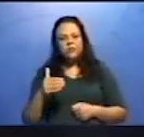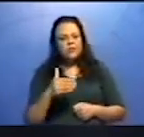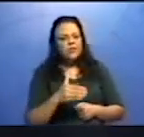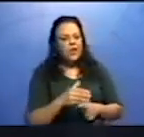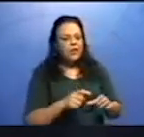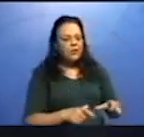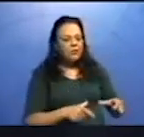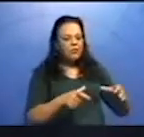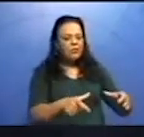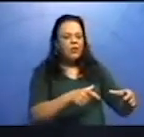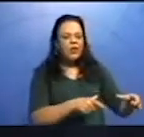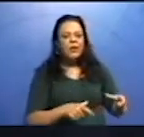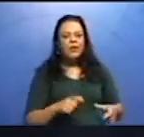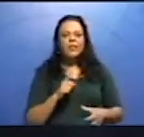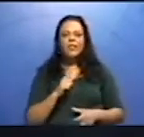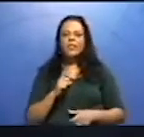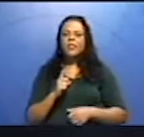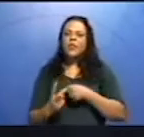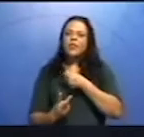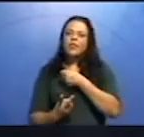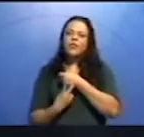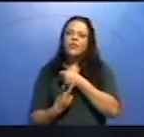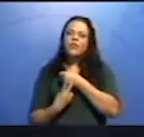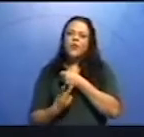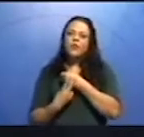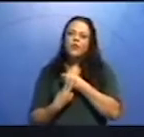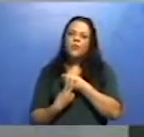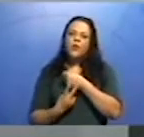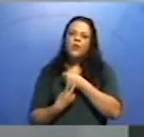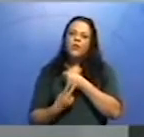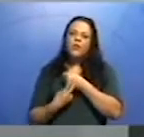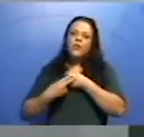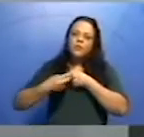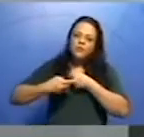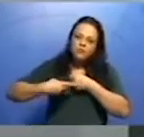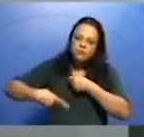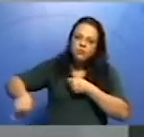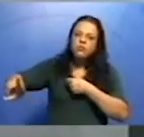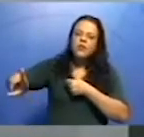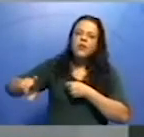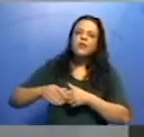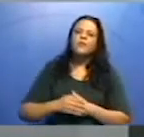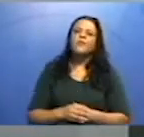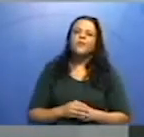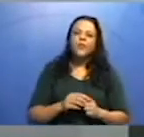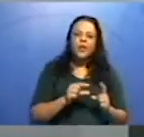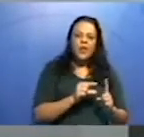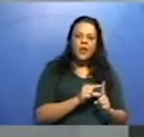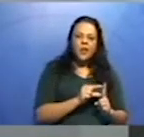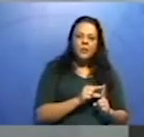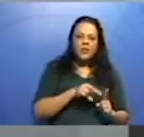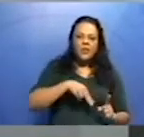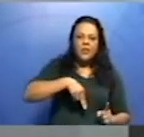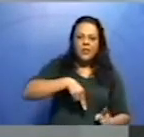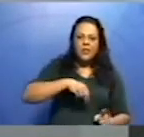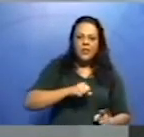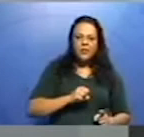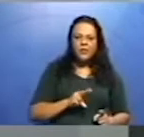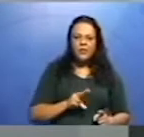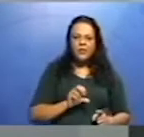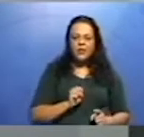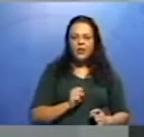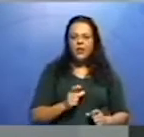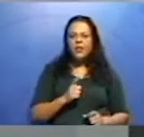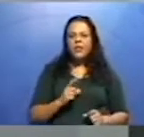É uma oração. Saem, que é o verbo sair. A palavra naus relaciona-se com o predicado,